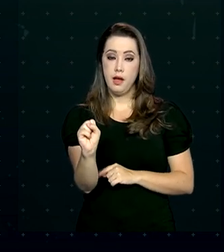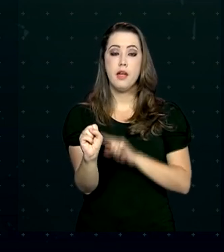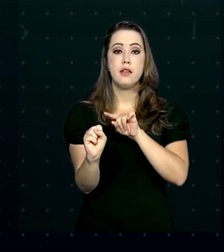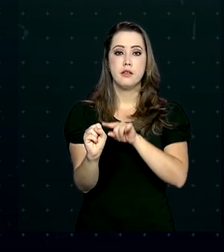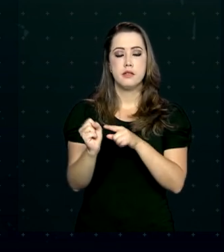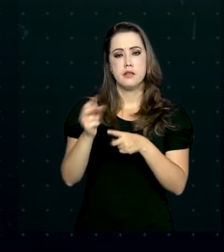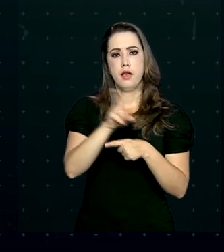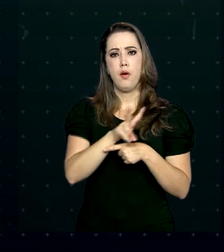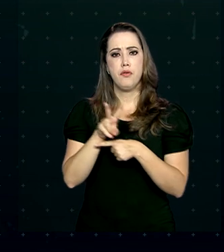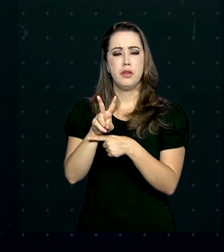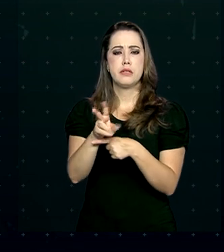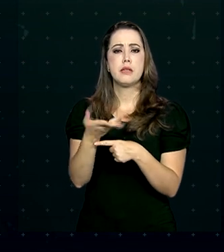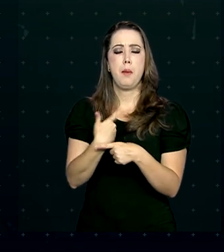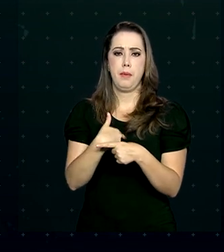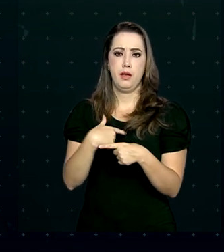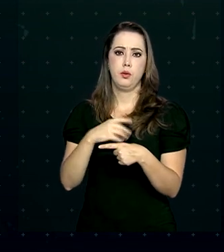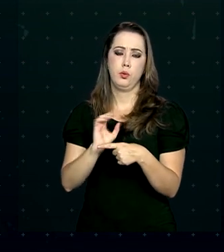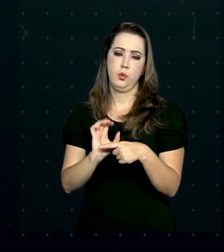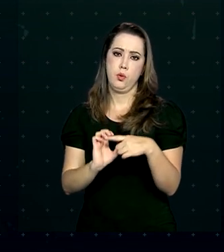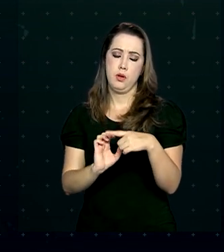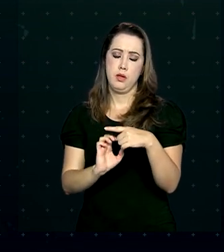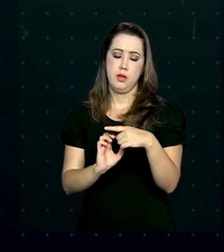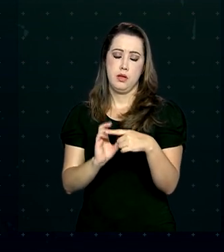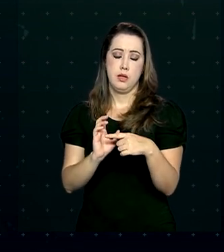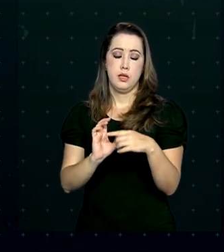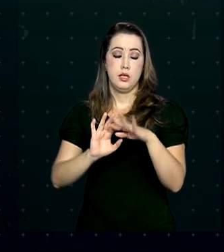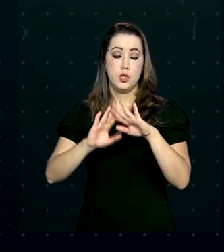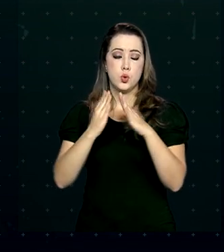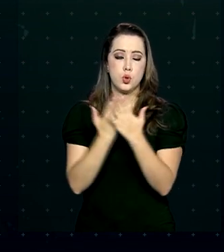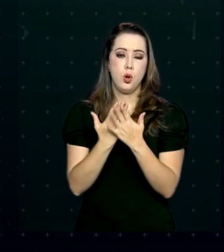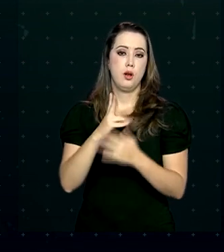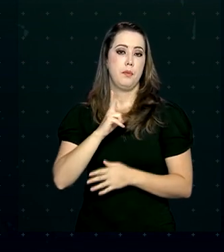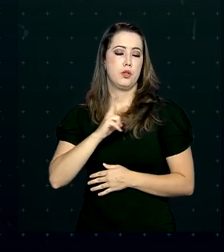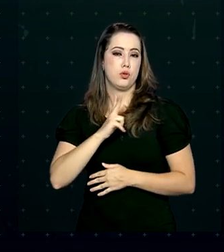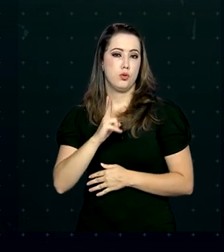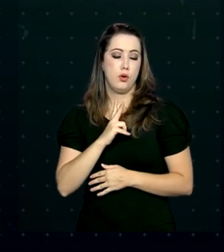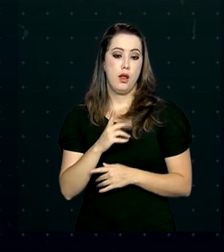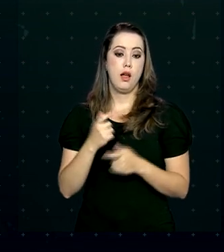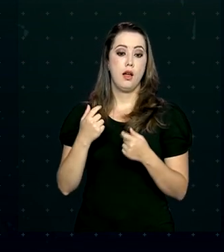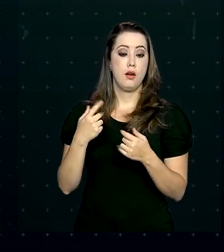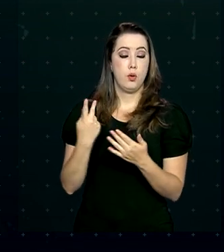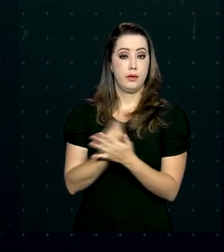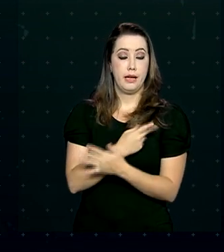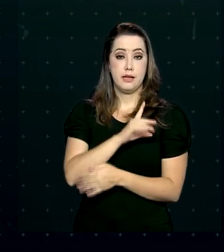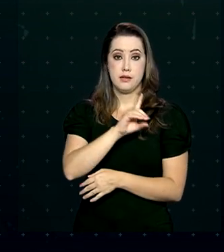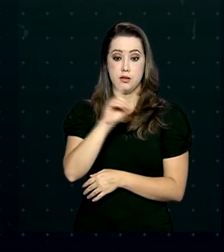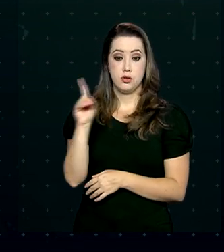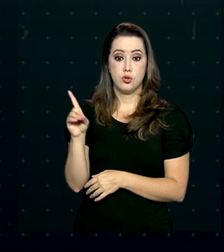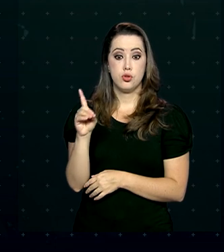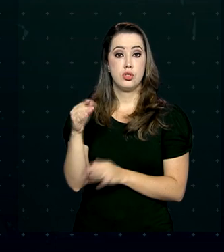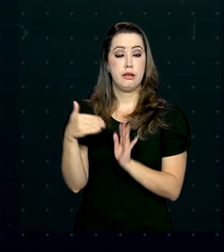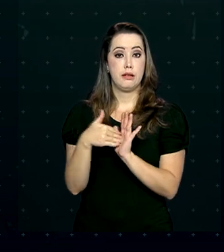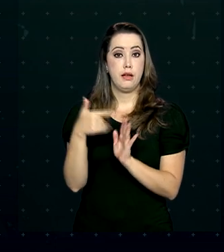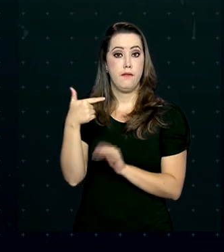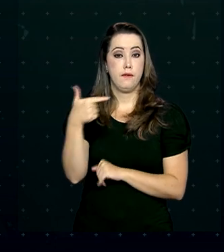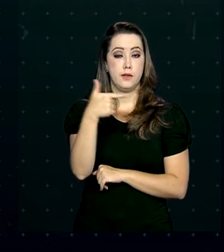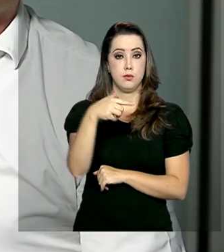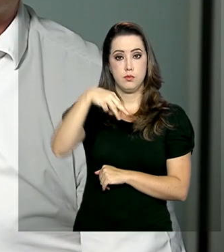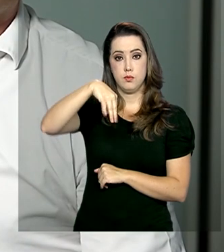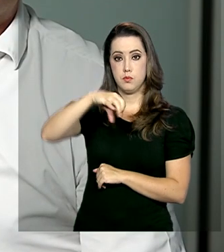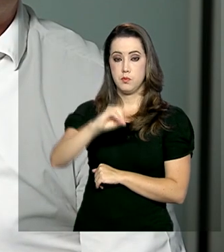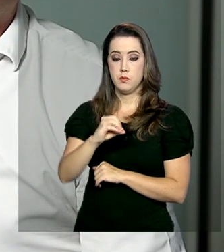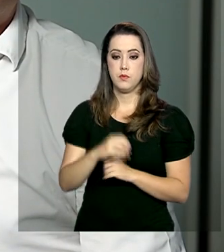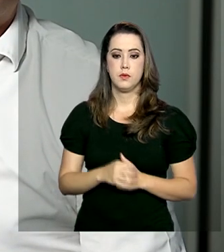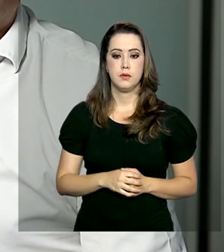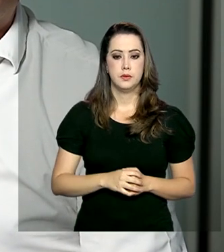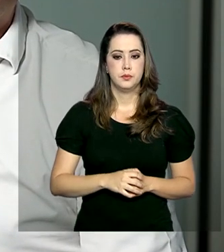em instituições particulares, a última pré-seleção dos candidatos será realizada até 22 de maio. Os